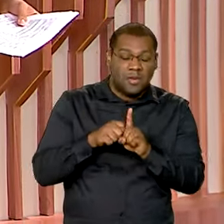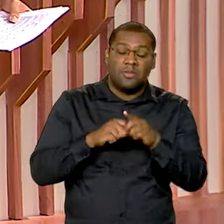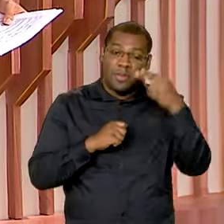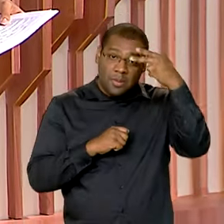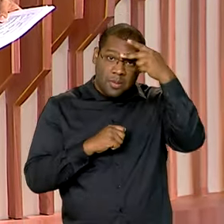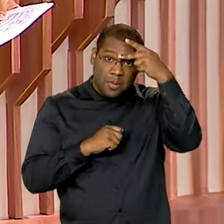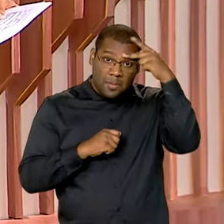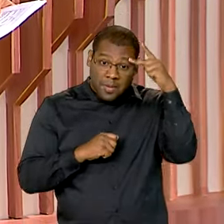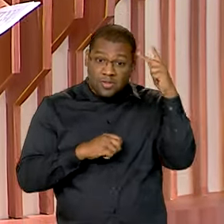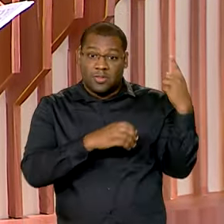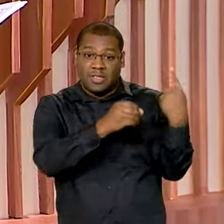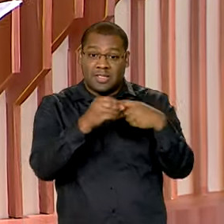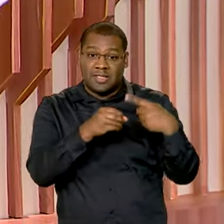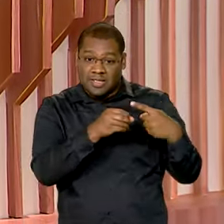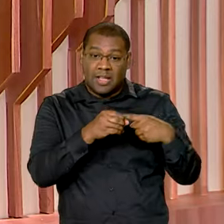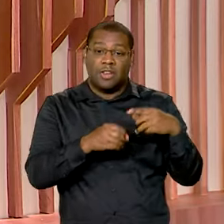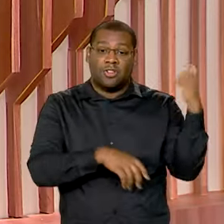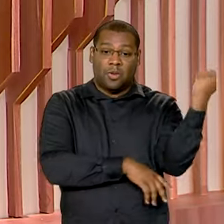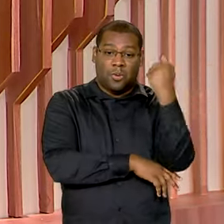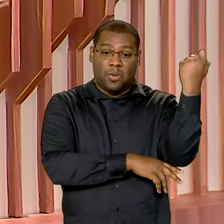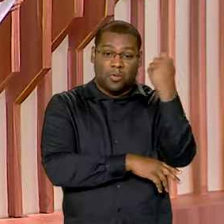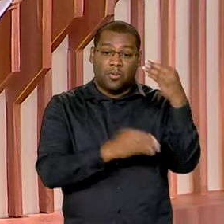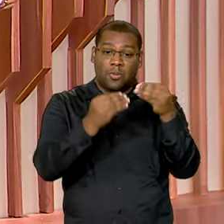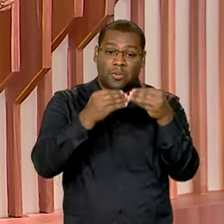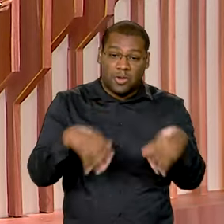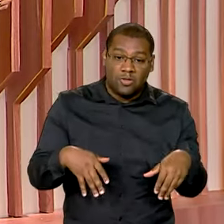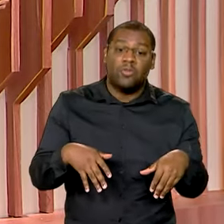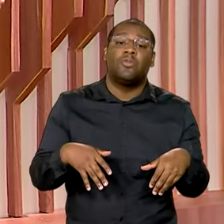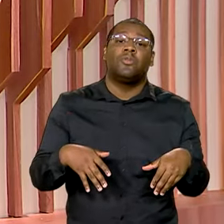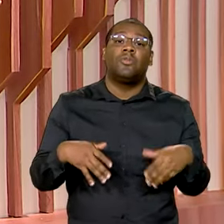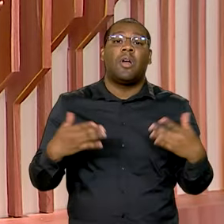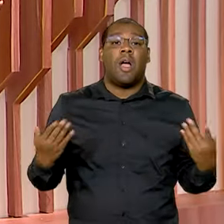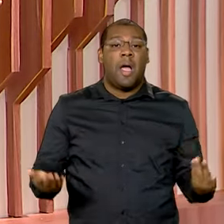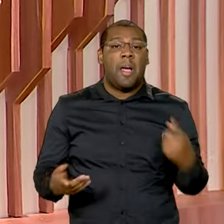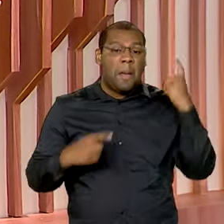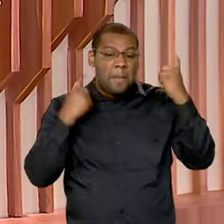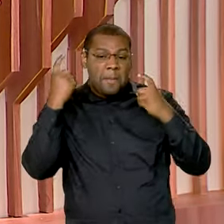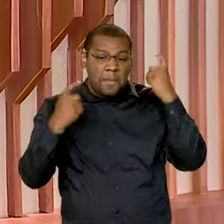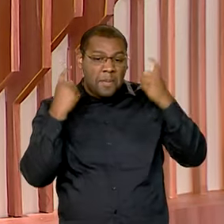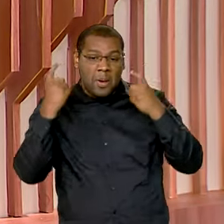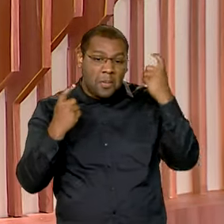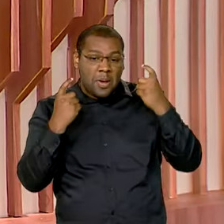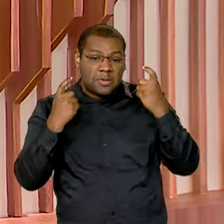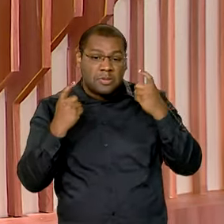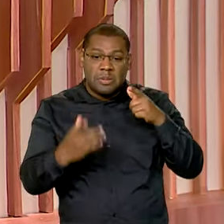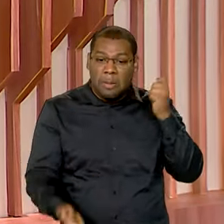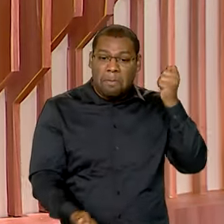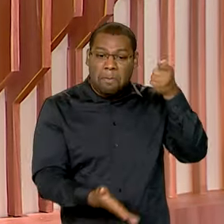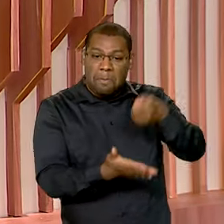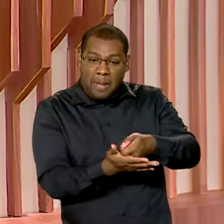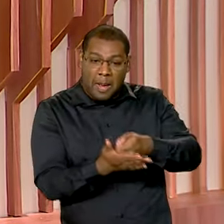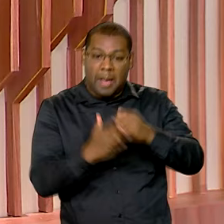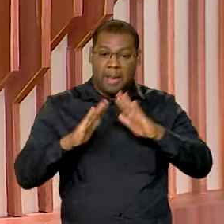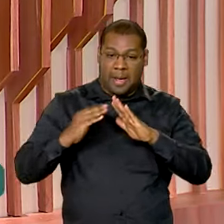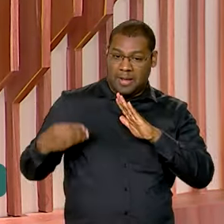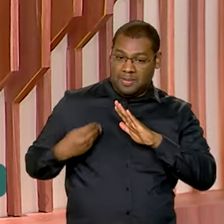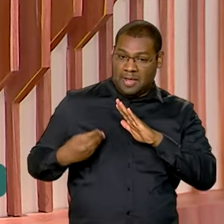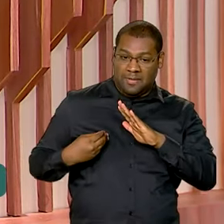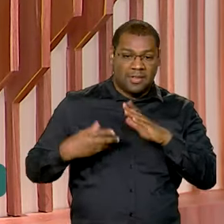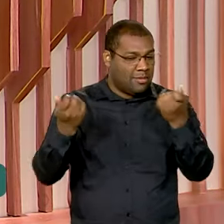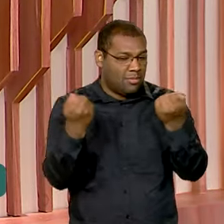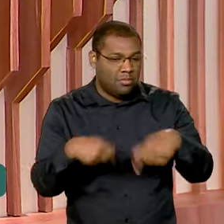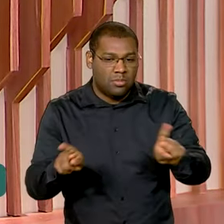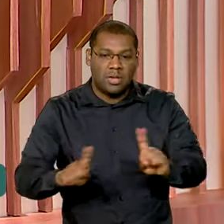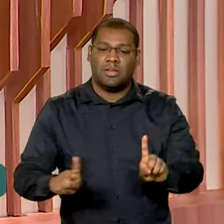afetadas pelas enchentes no Rio Grande do Sul não vão precisar se preocupar com o pagamento do financiamento habitacional. Olha aí. A